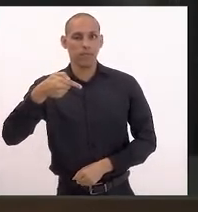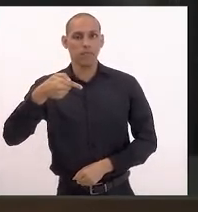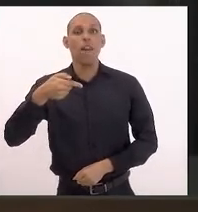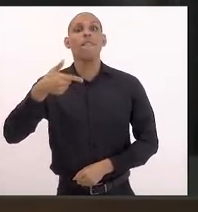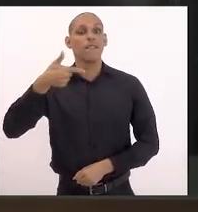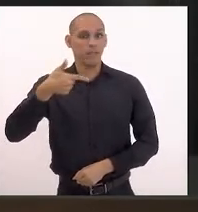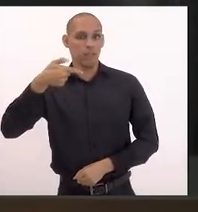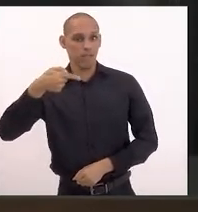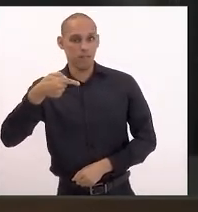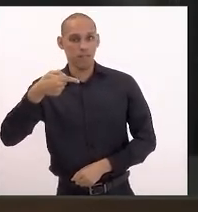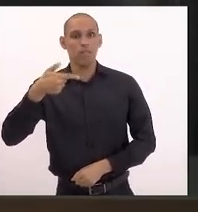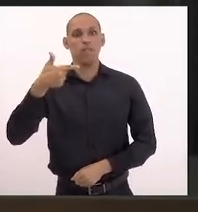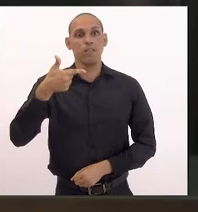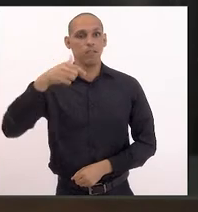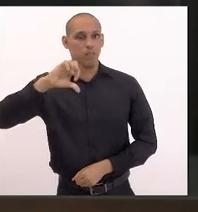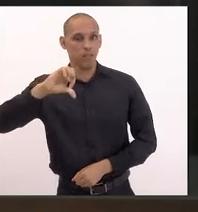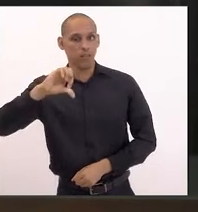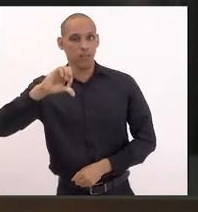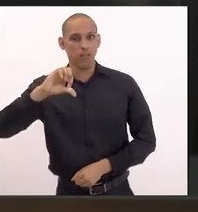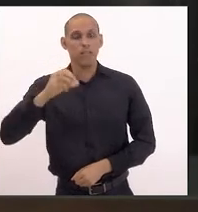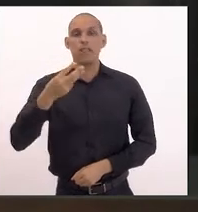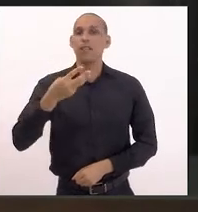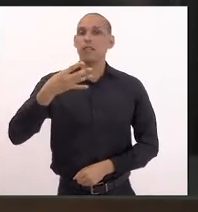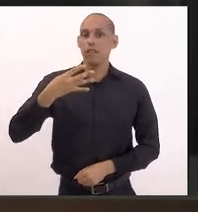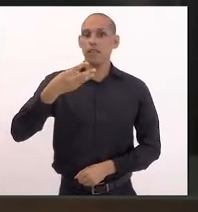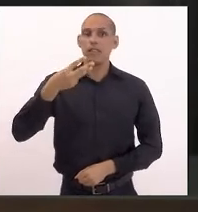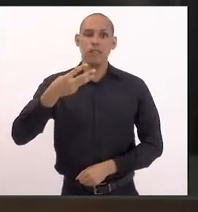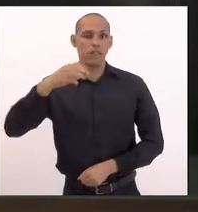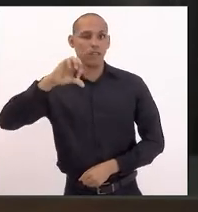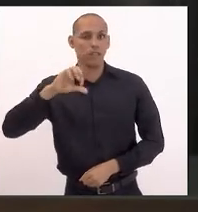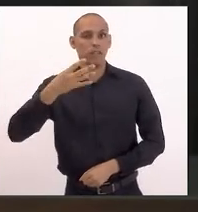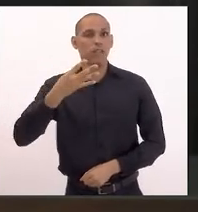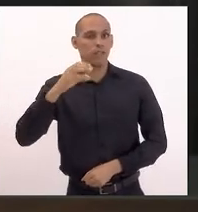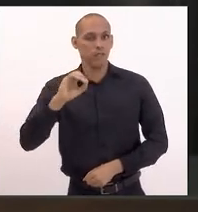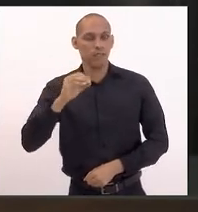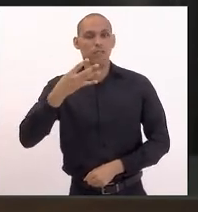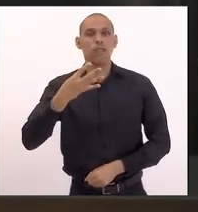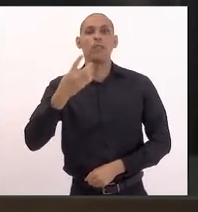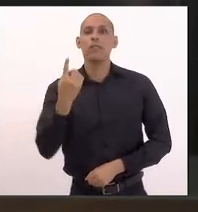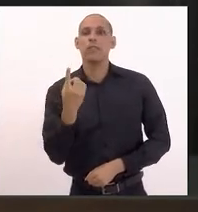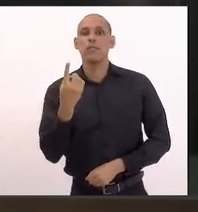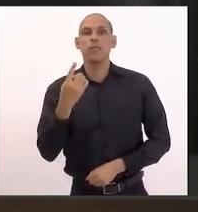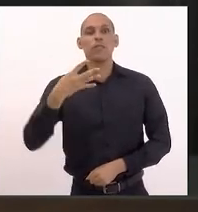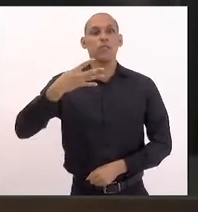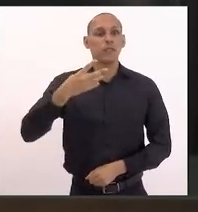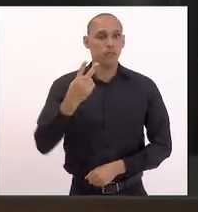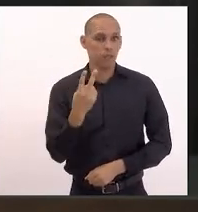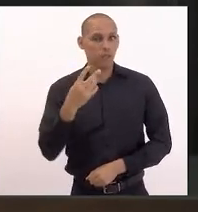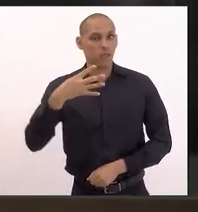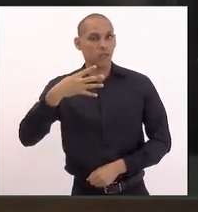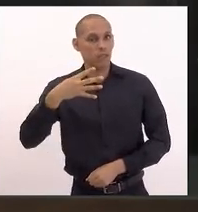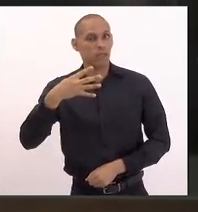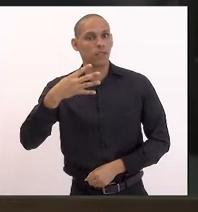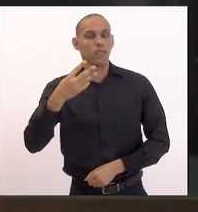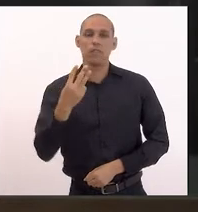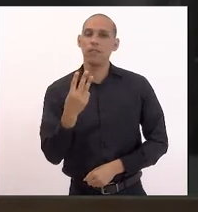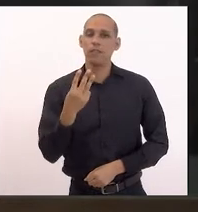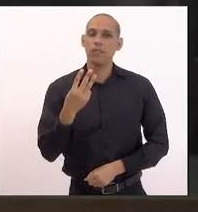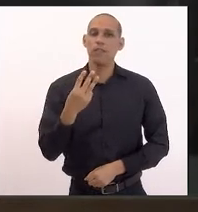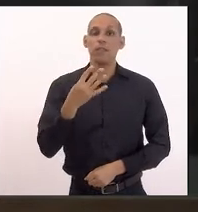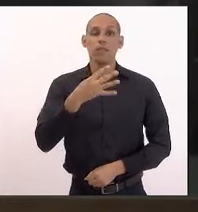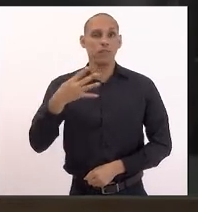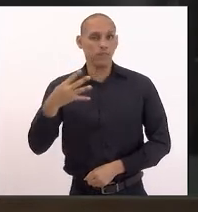27, 29, 34, 39, 40, 41, 42, 43,